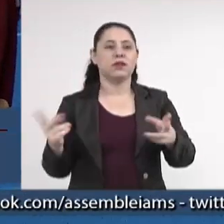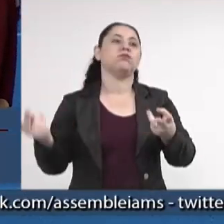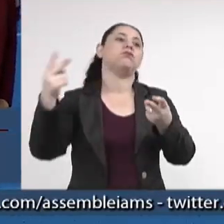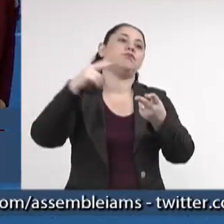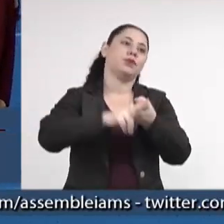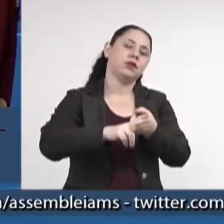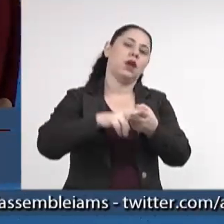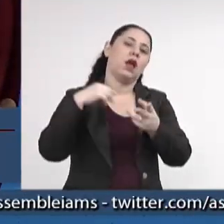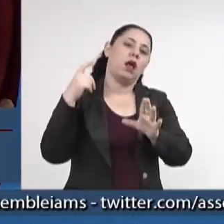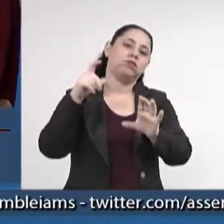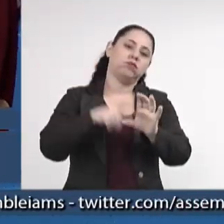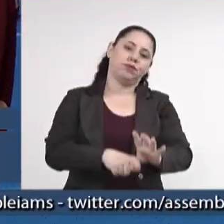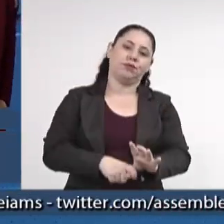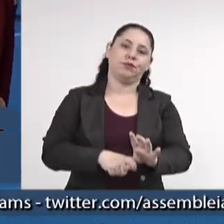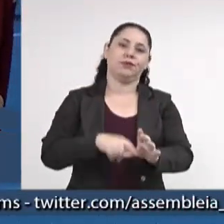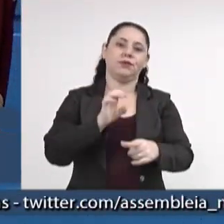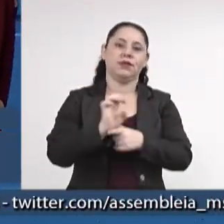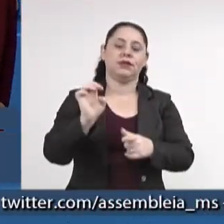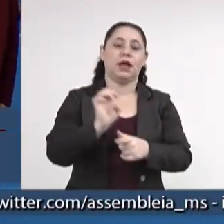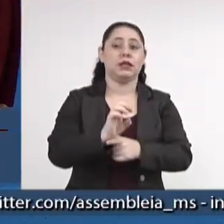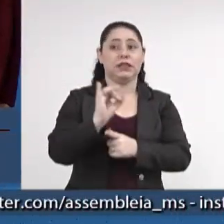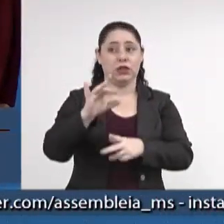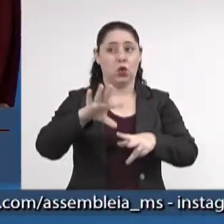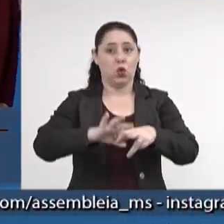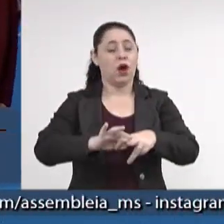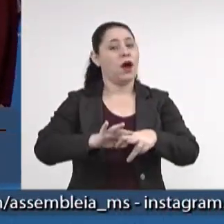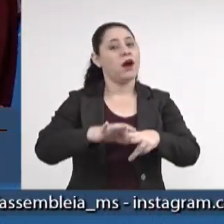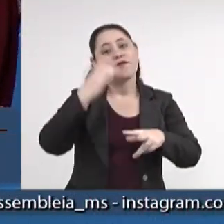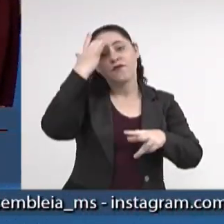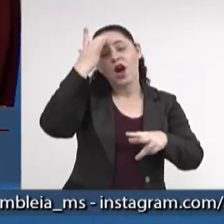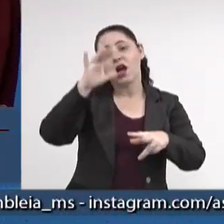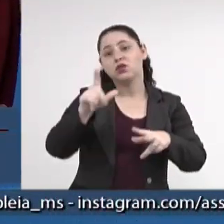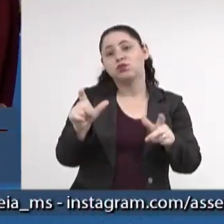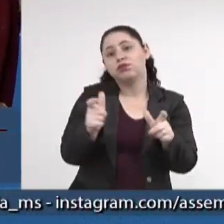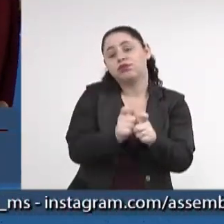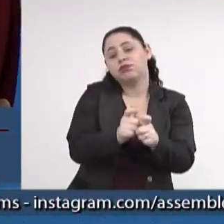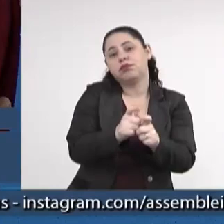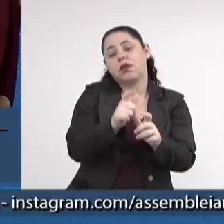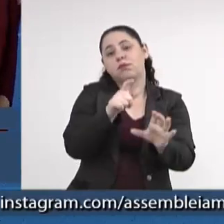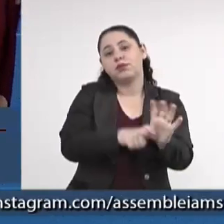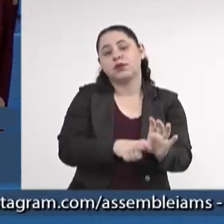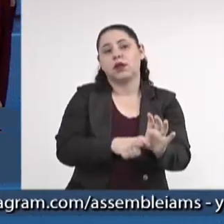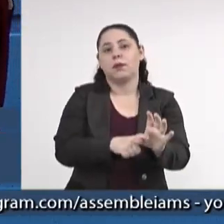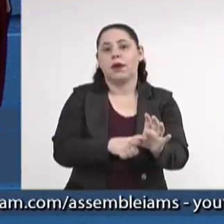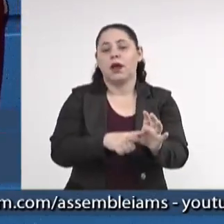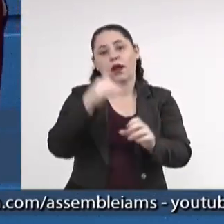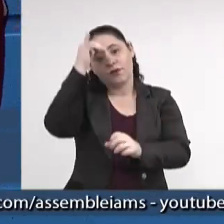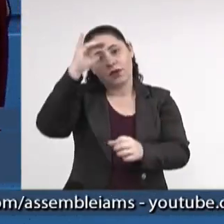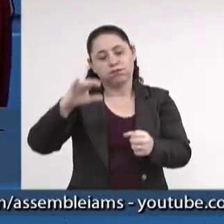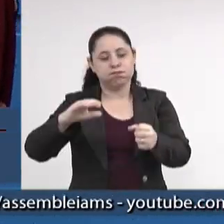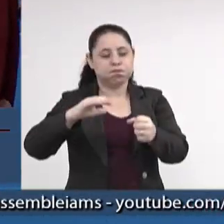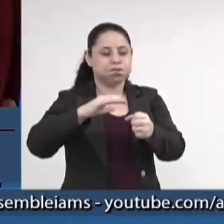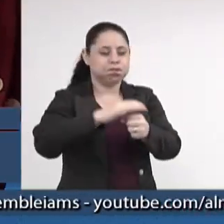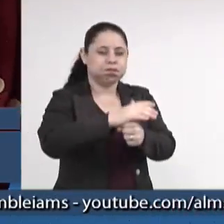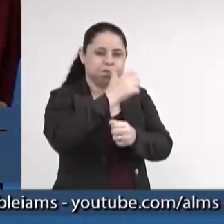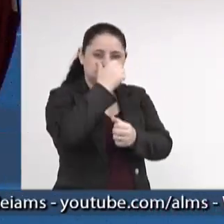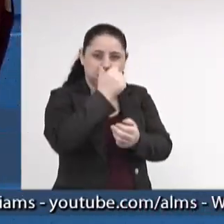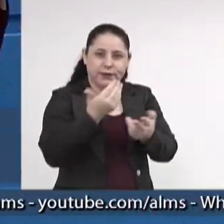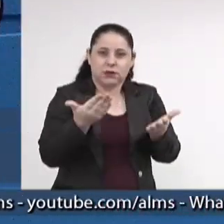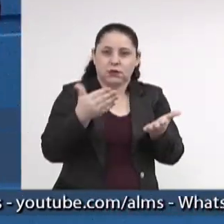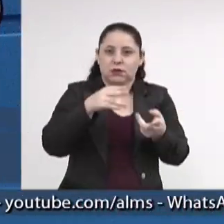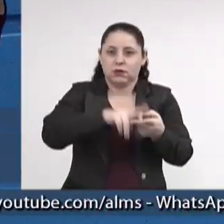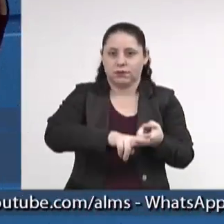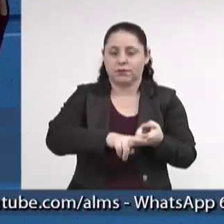preso pelo descumprimento da medida e possibilita a redução da superlotação do sistema carcerário. A